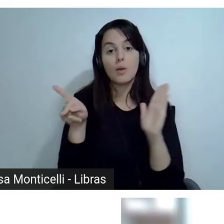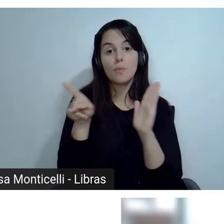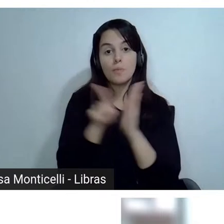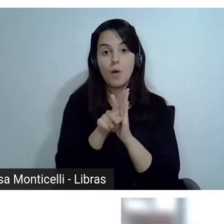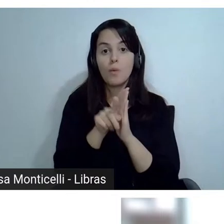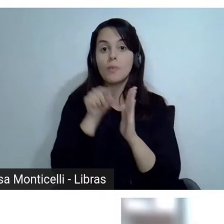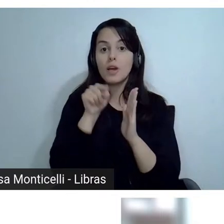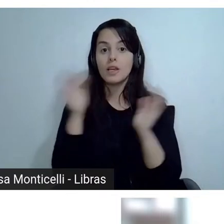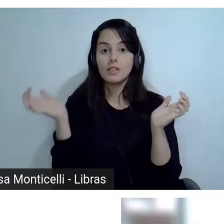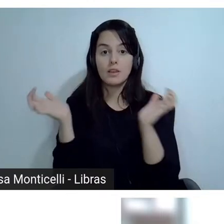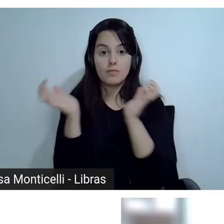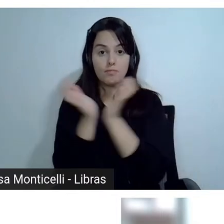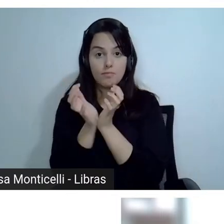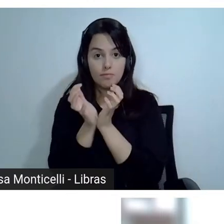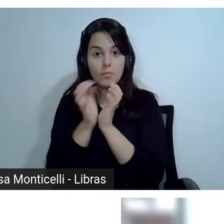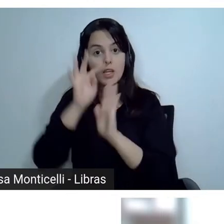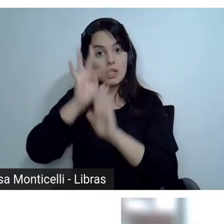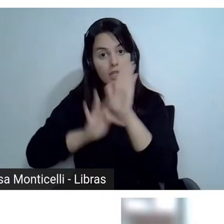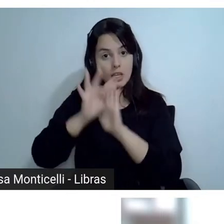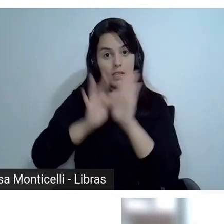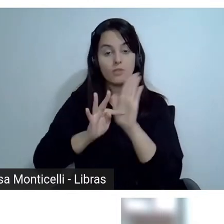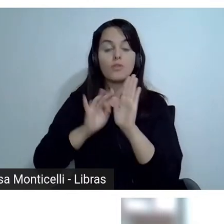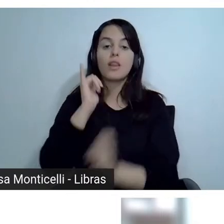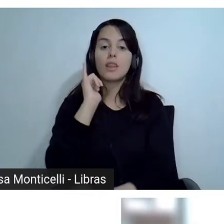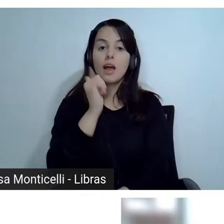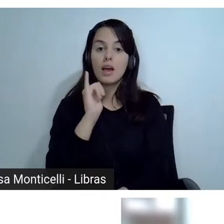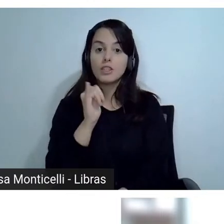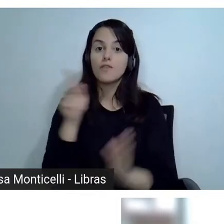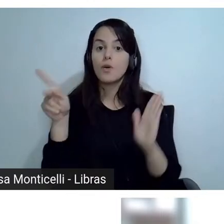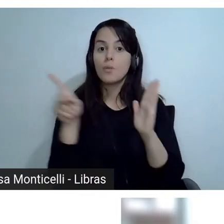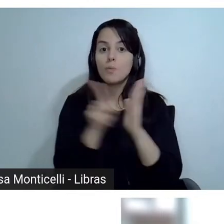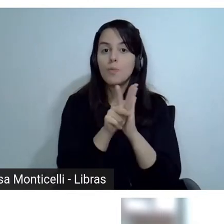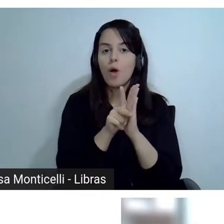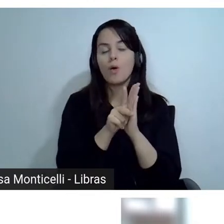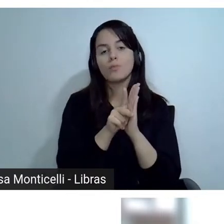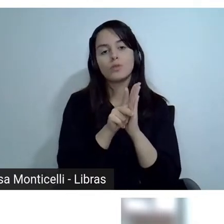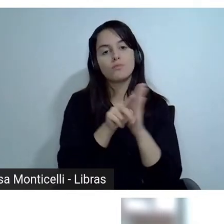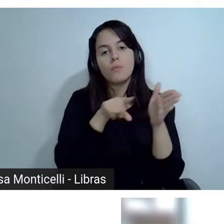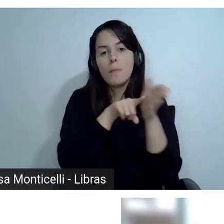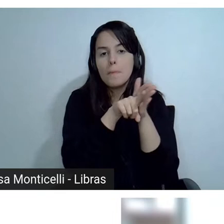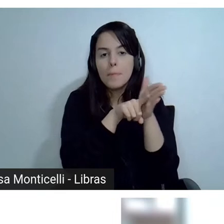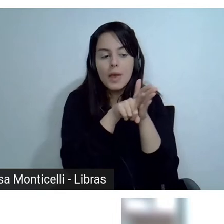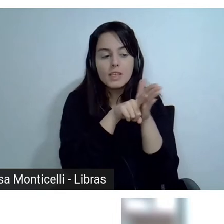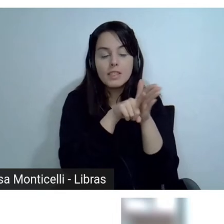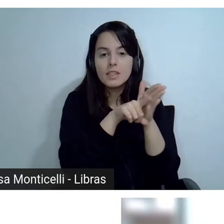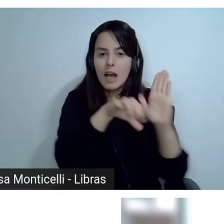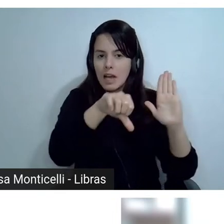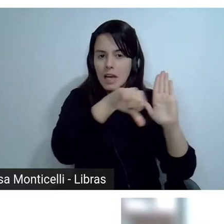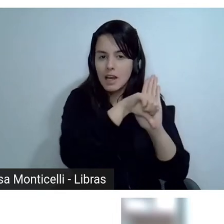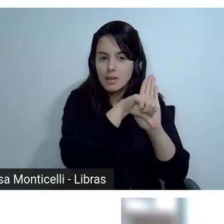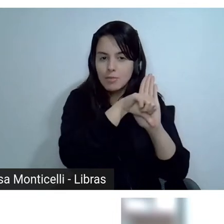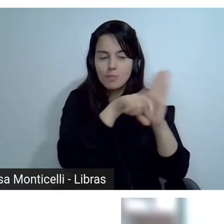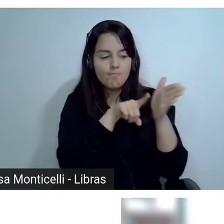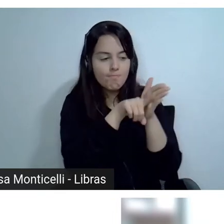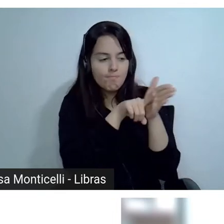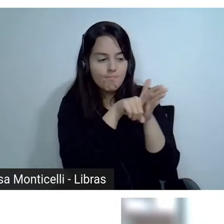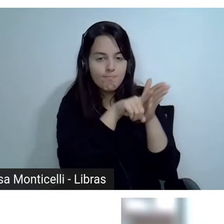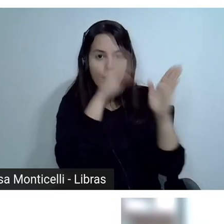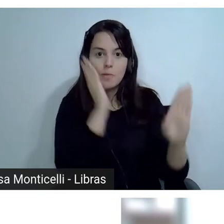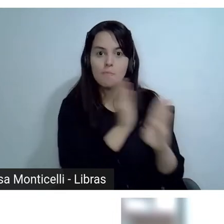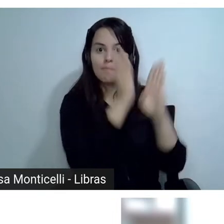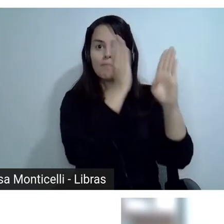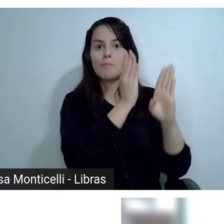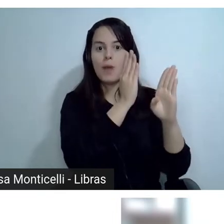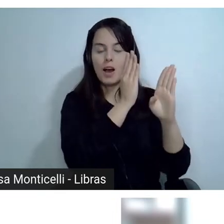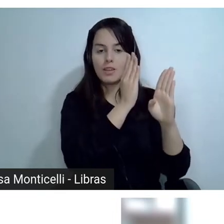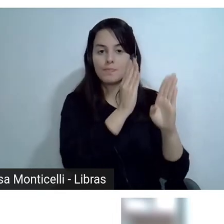gênero narrativa de detetive. Pensado com muito carinho para esse público de sexto e sétimos anos, né? A